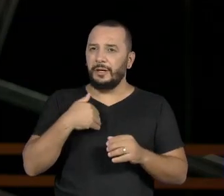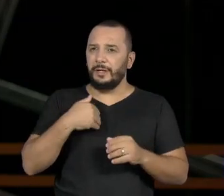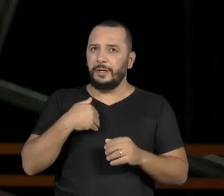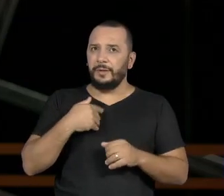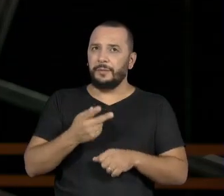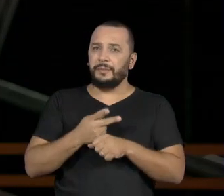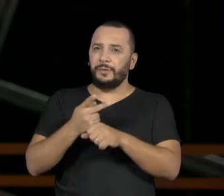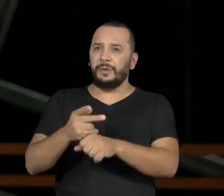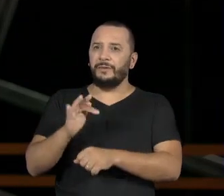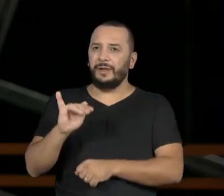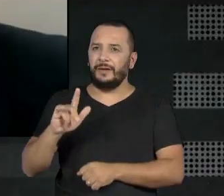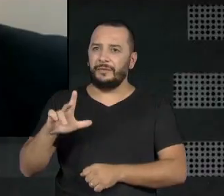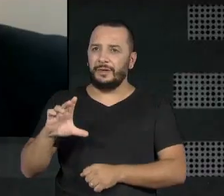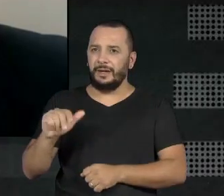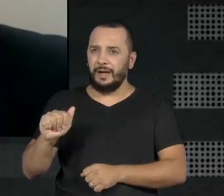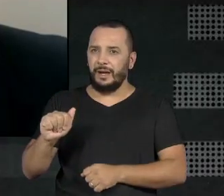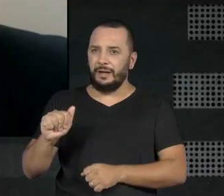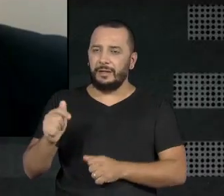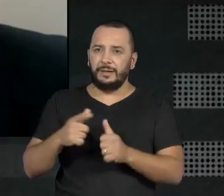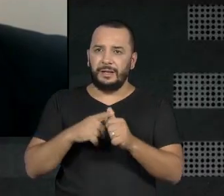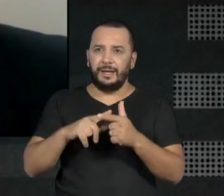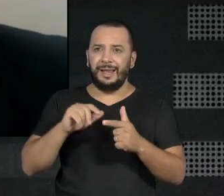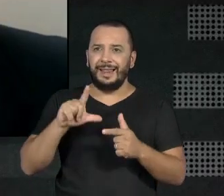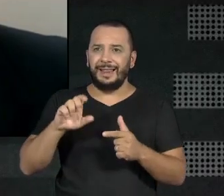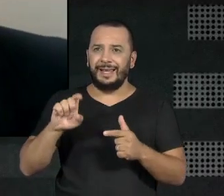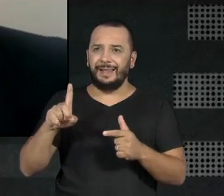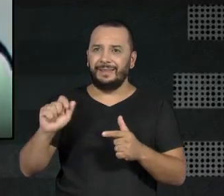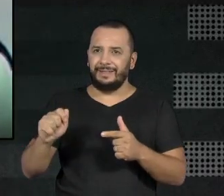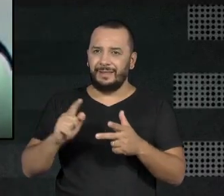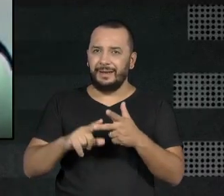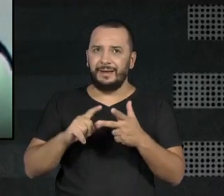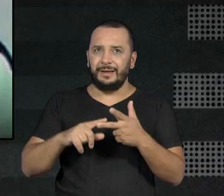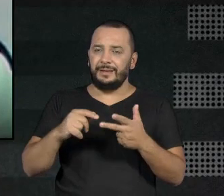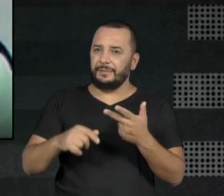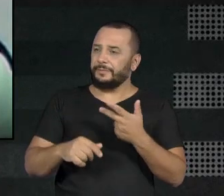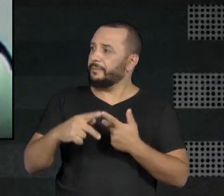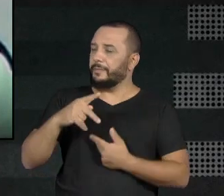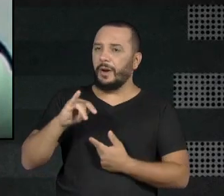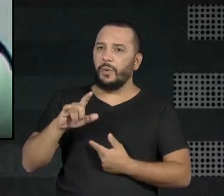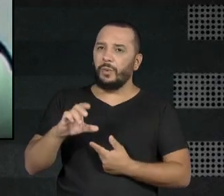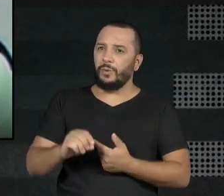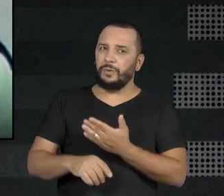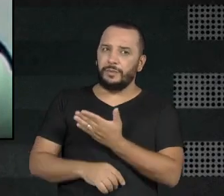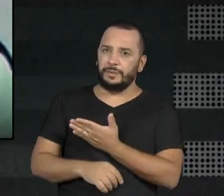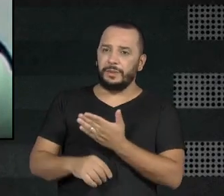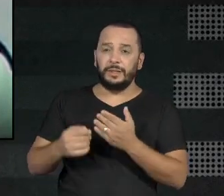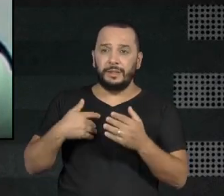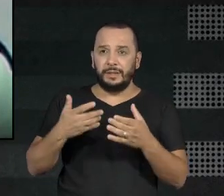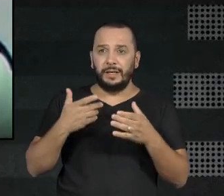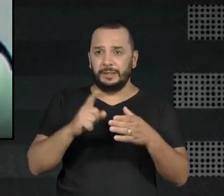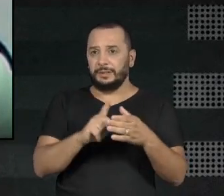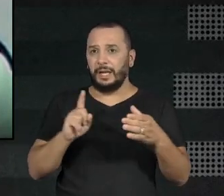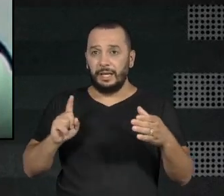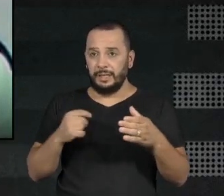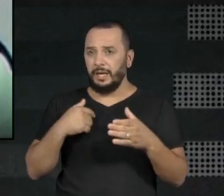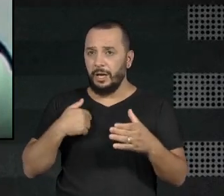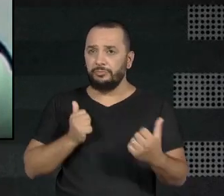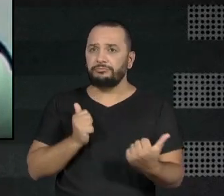o Flávio Rangel, Maria da Costa, que o Paulo Autran ia sair da peça. Falei, eu estou aqui para entrar no lugar dele.